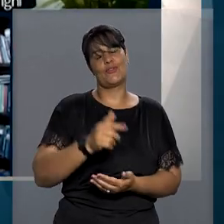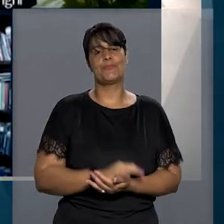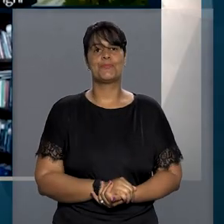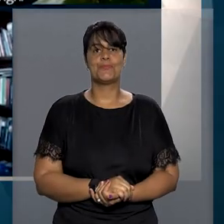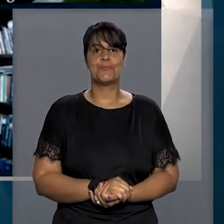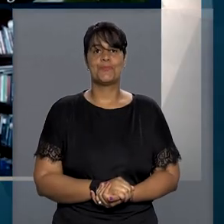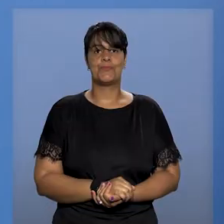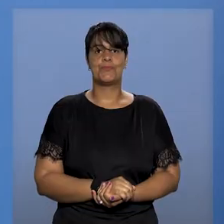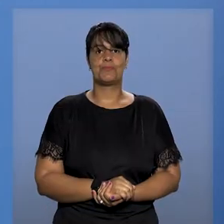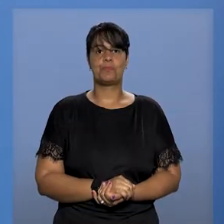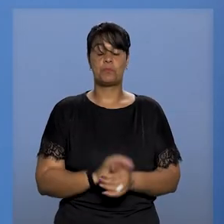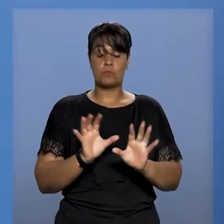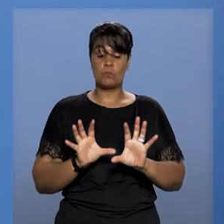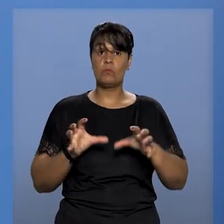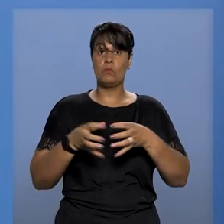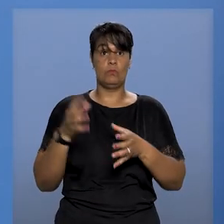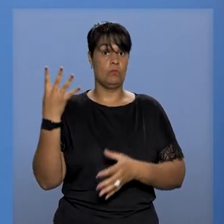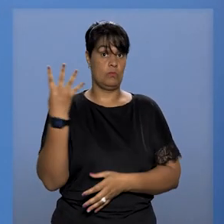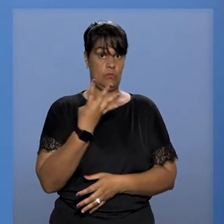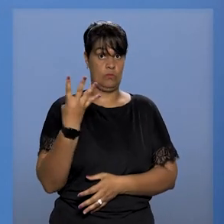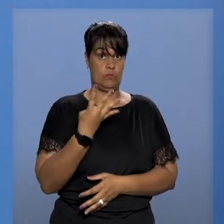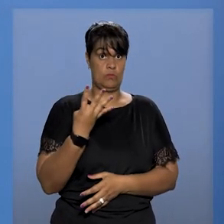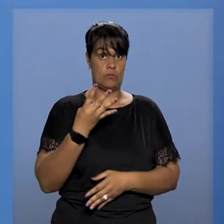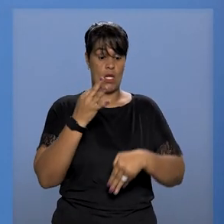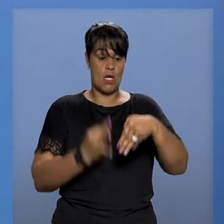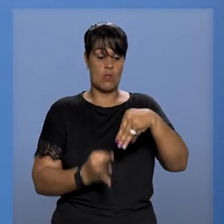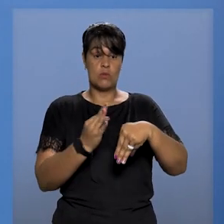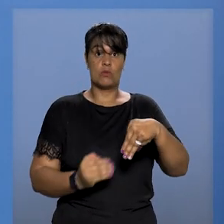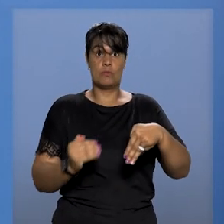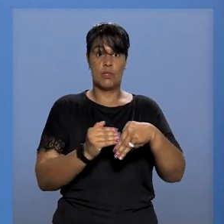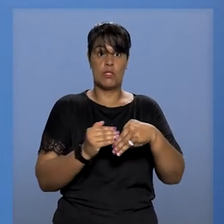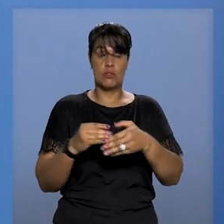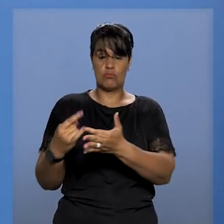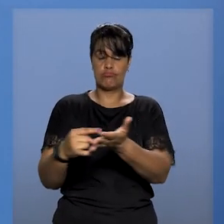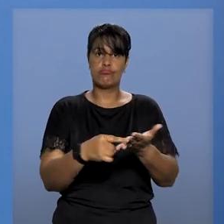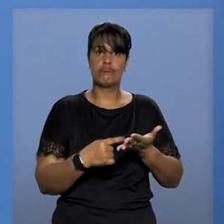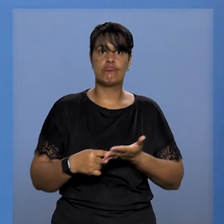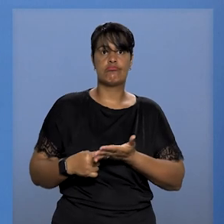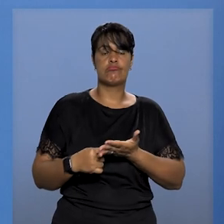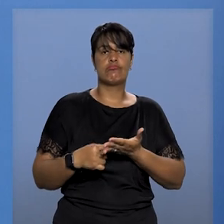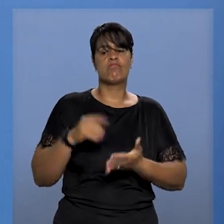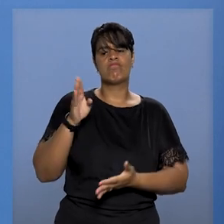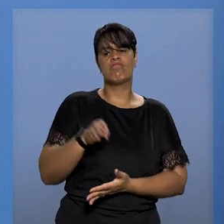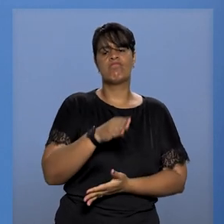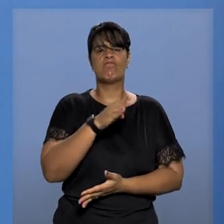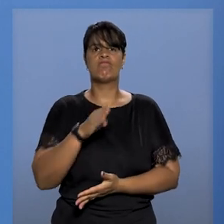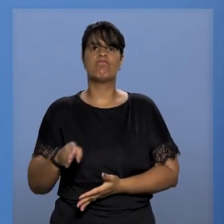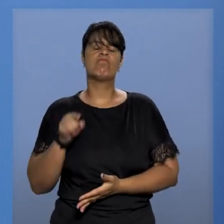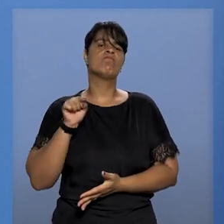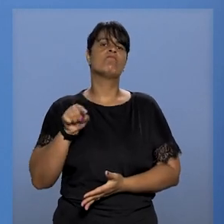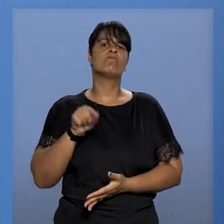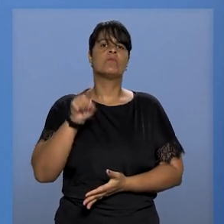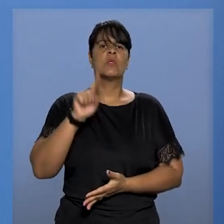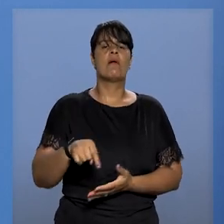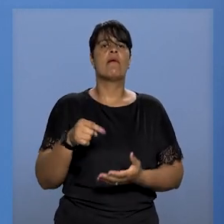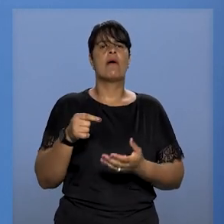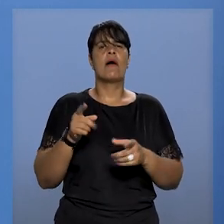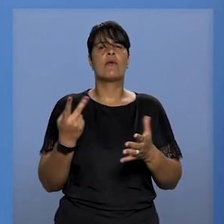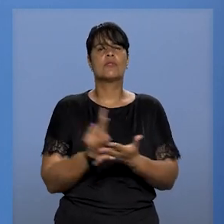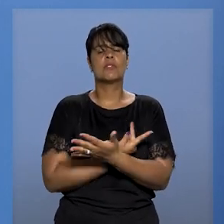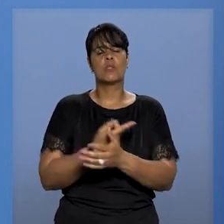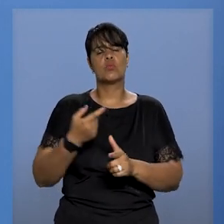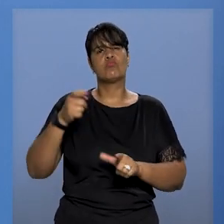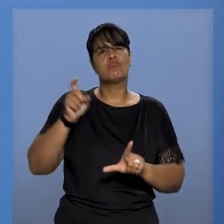2017. Na quarta turma, os ministros afastaram o reconhecimento da suprécio em execução que ficou